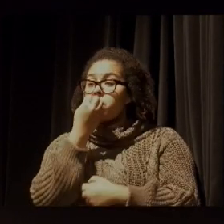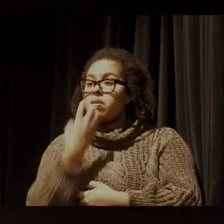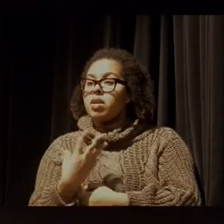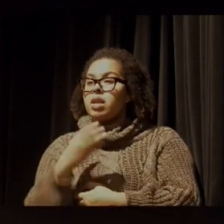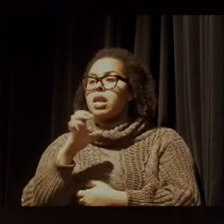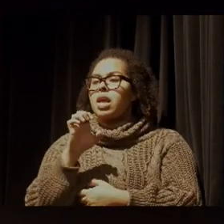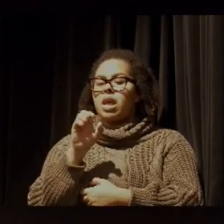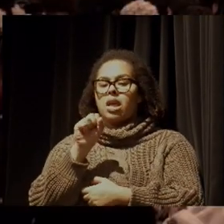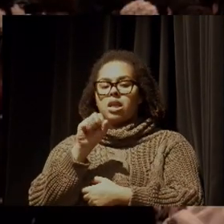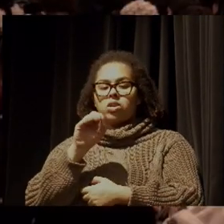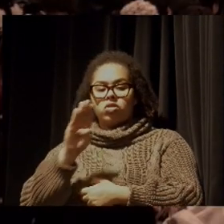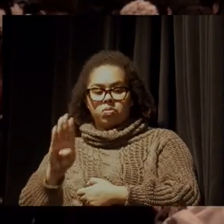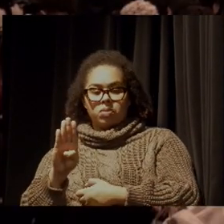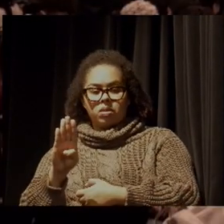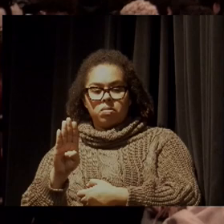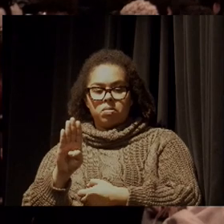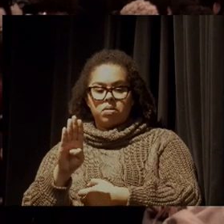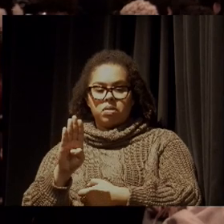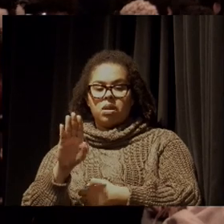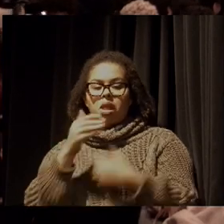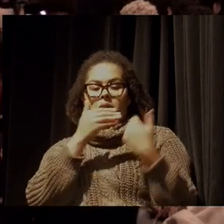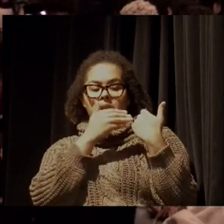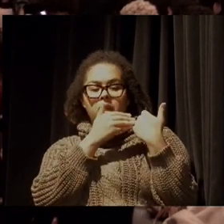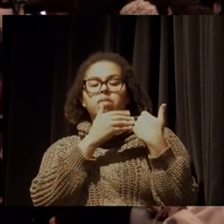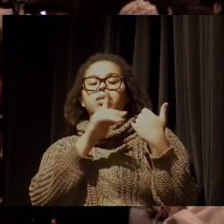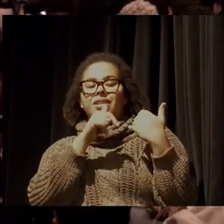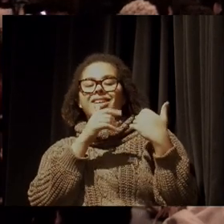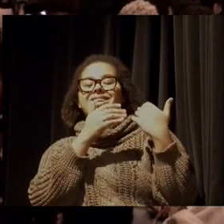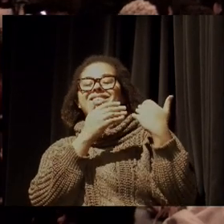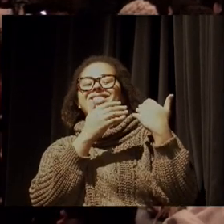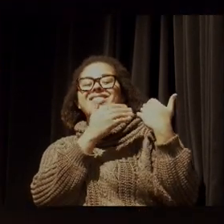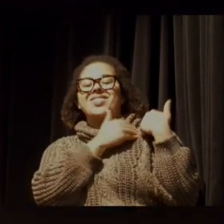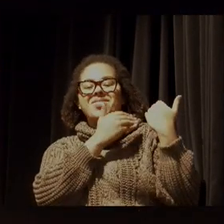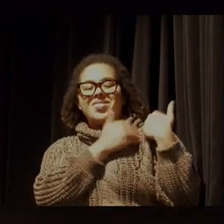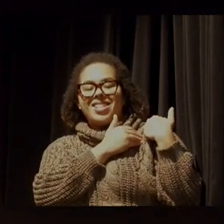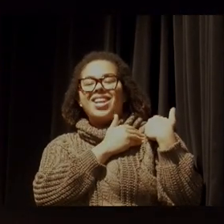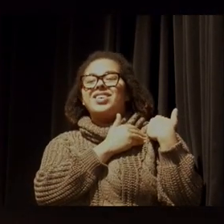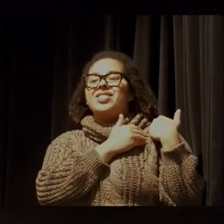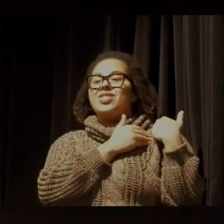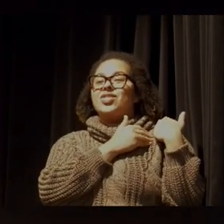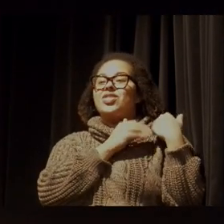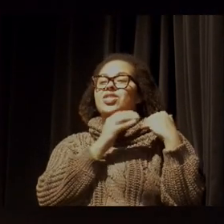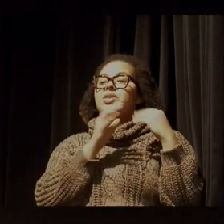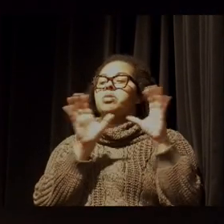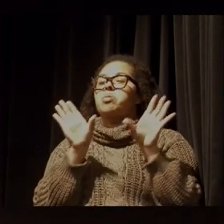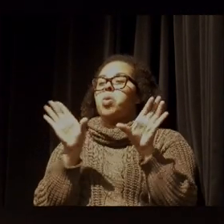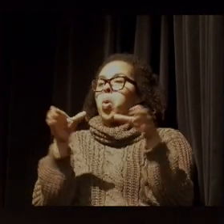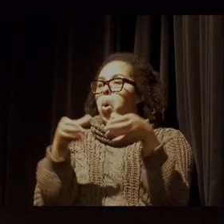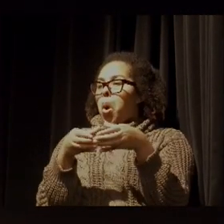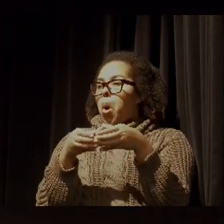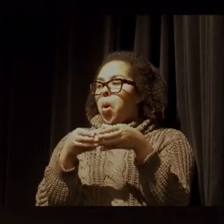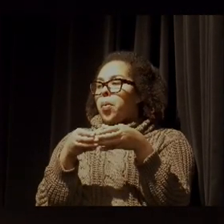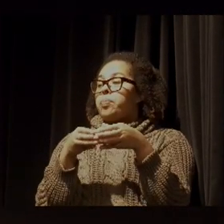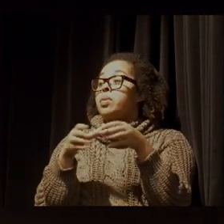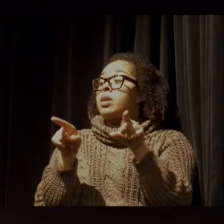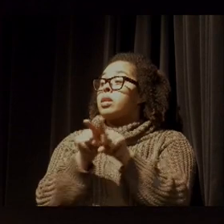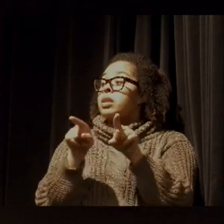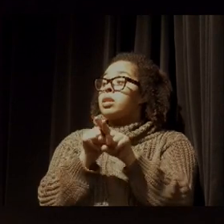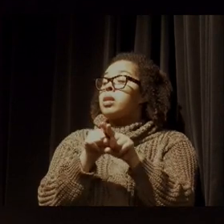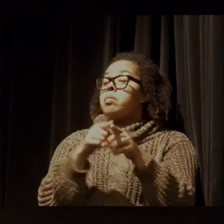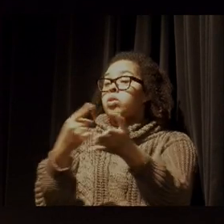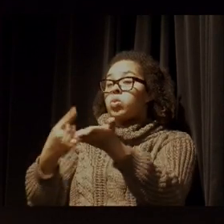ESG, de responsabilidade corporativa, funcionasse, se os compromissos